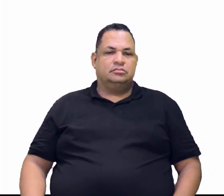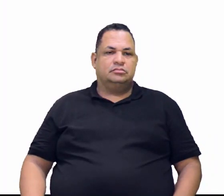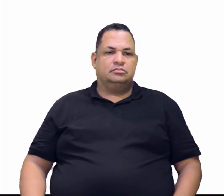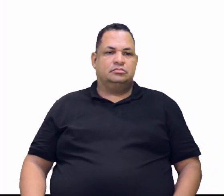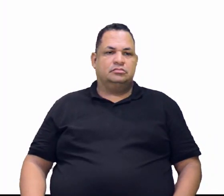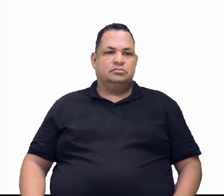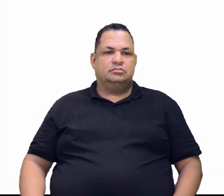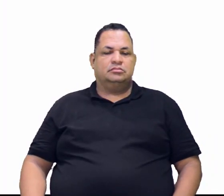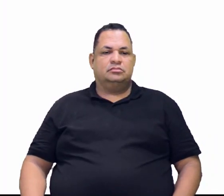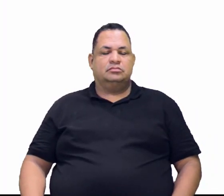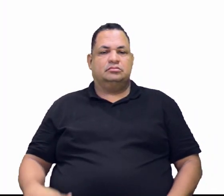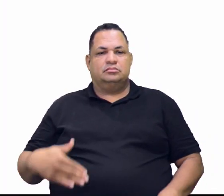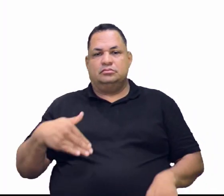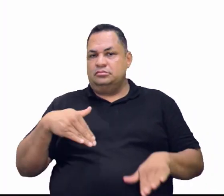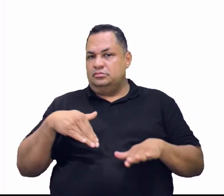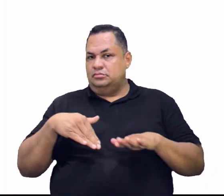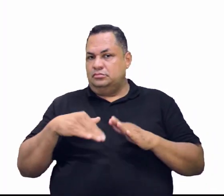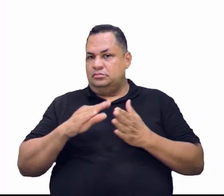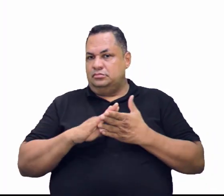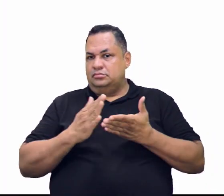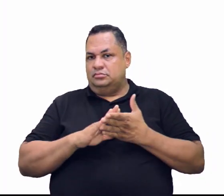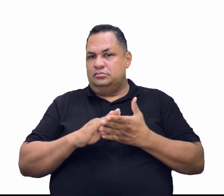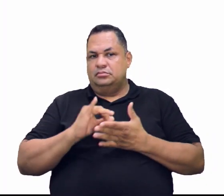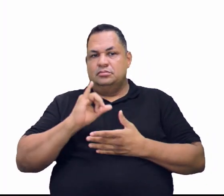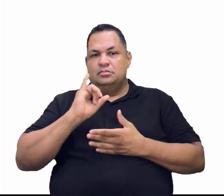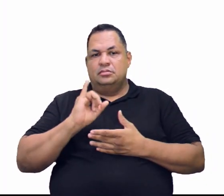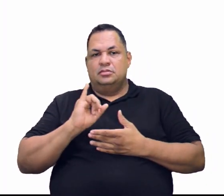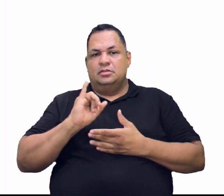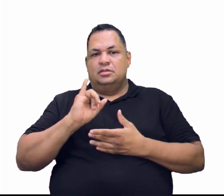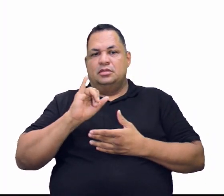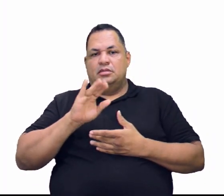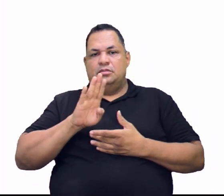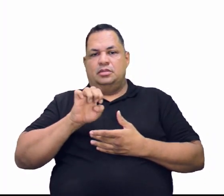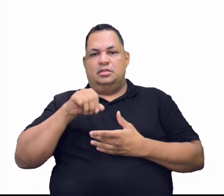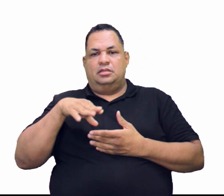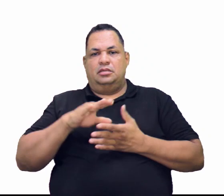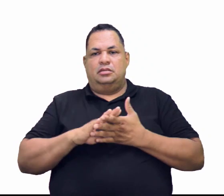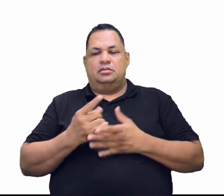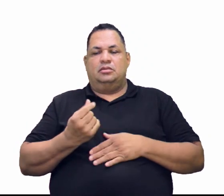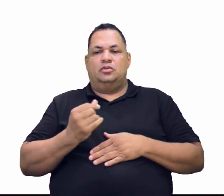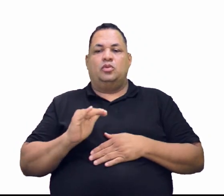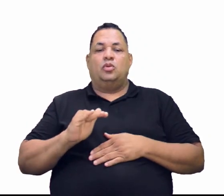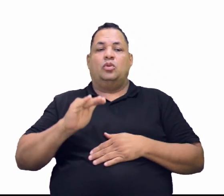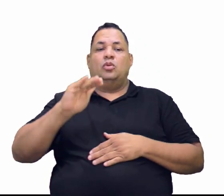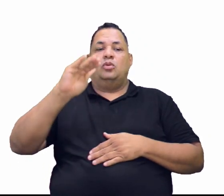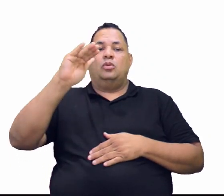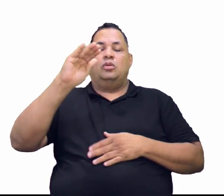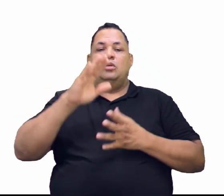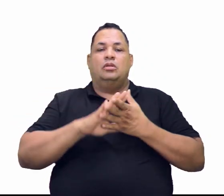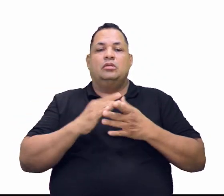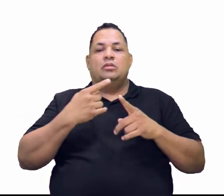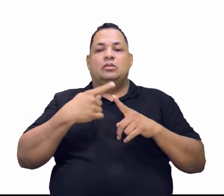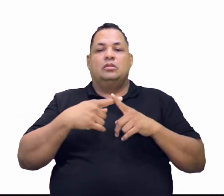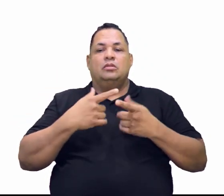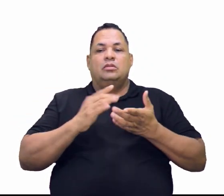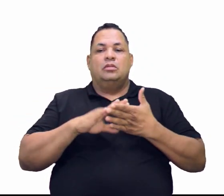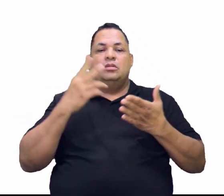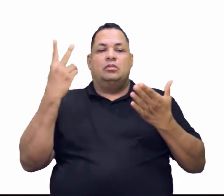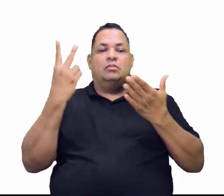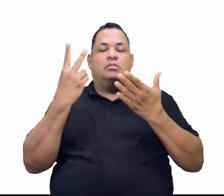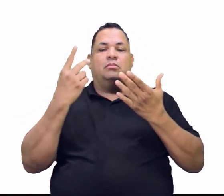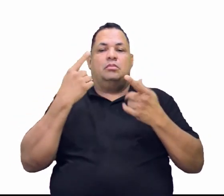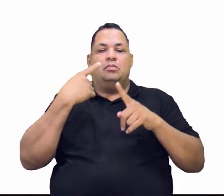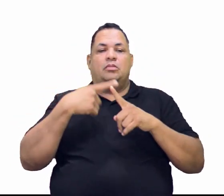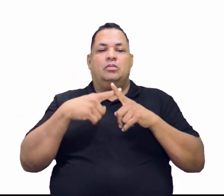Mercado negro, de acordo com o Instituto Brasileiro, o elevado valor da caçeterita pode ser um dos